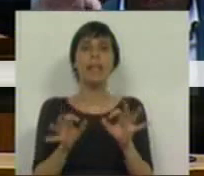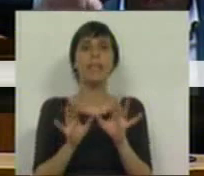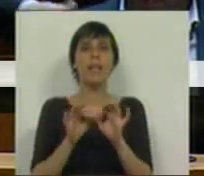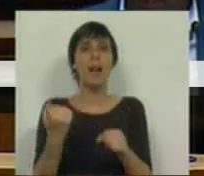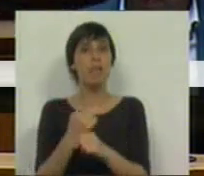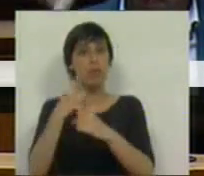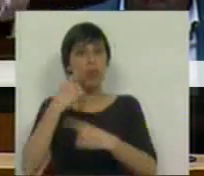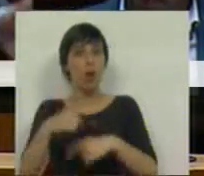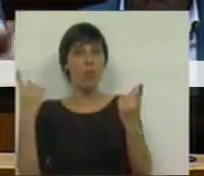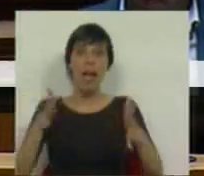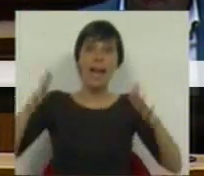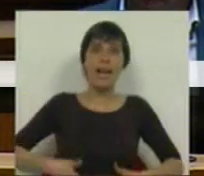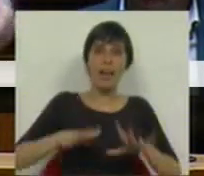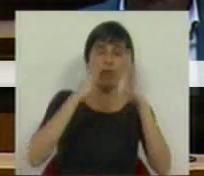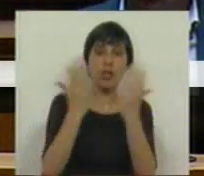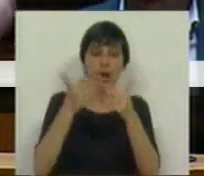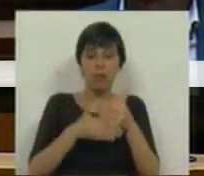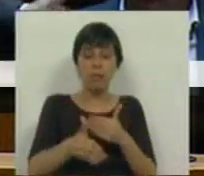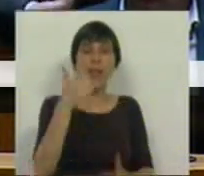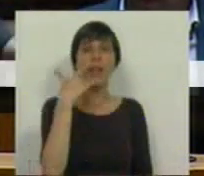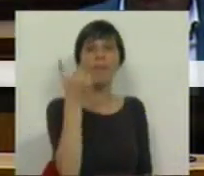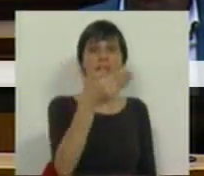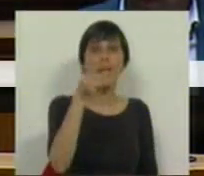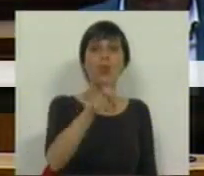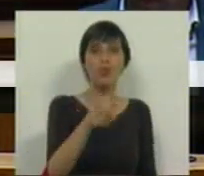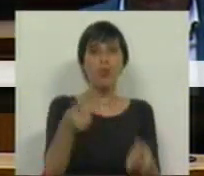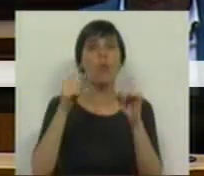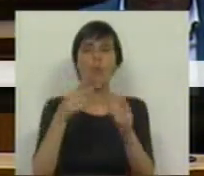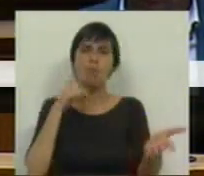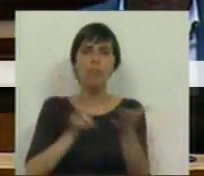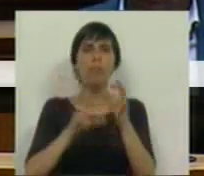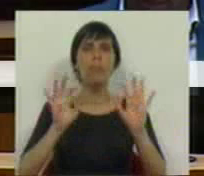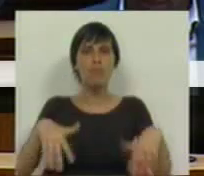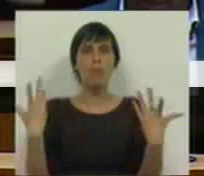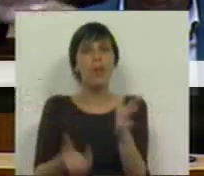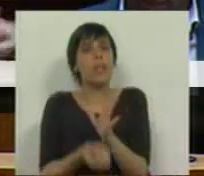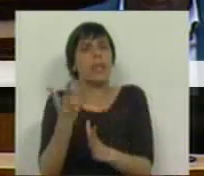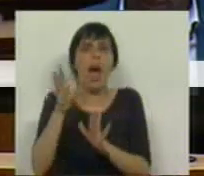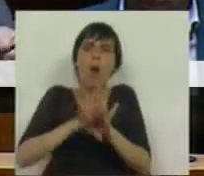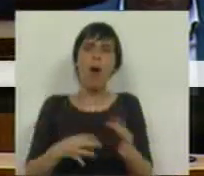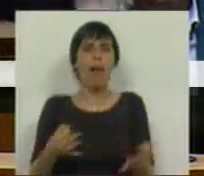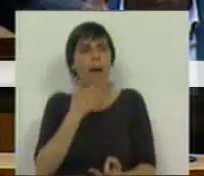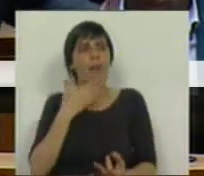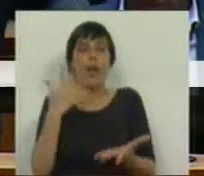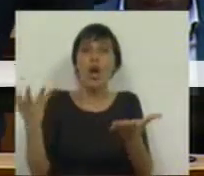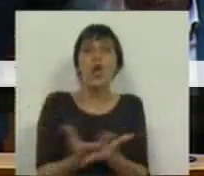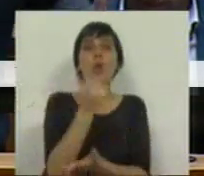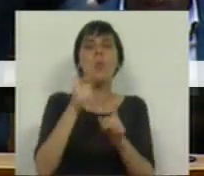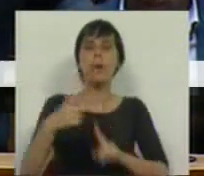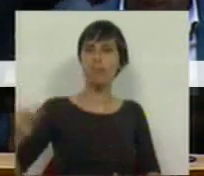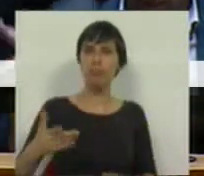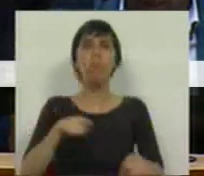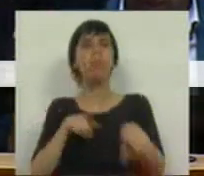toda a função pública, na greve geral do próximo dia 27 de junho, para que realmente se possam criar condições para recuperar